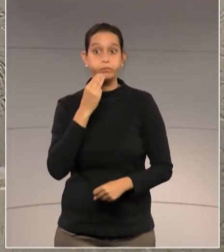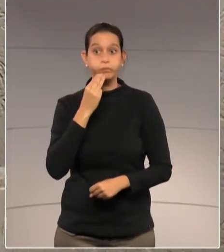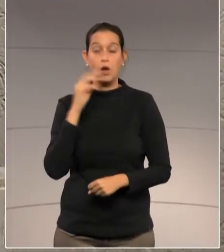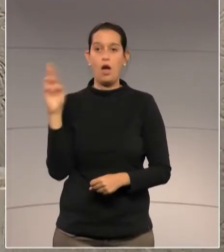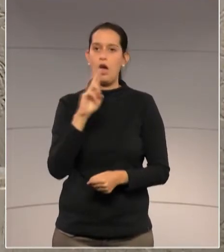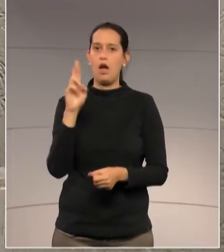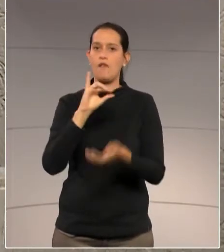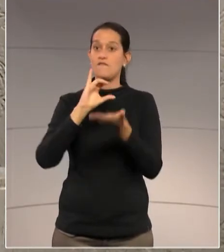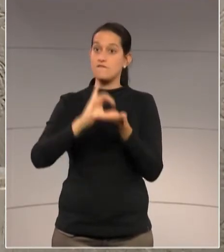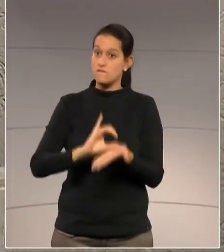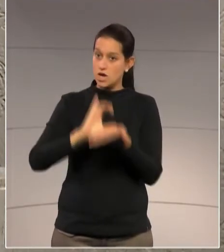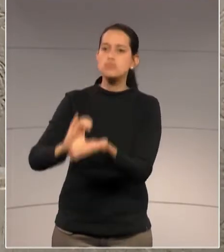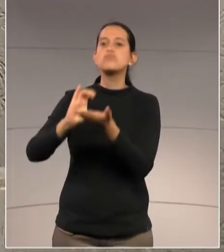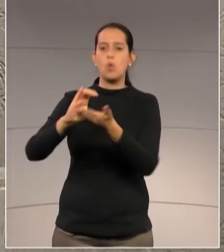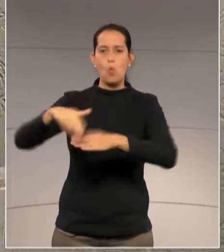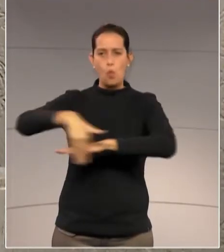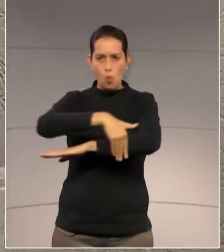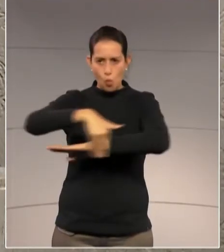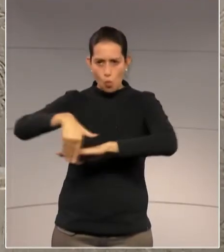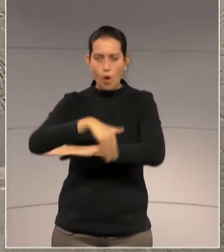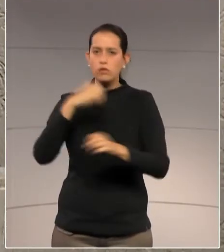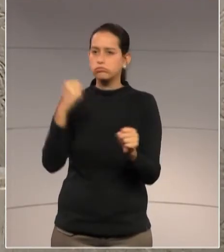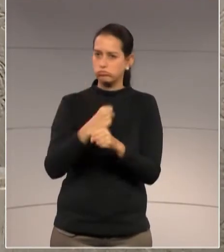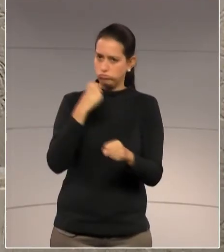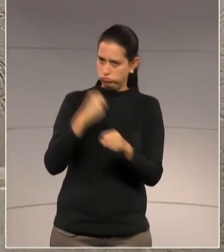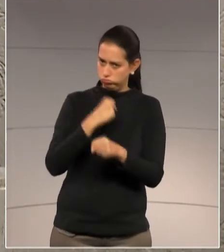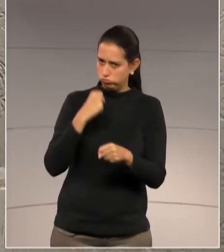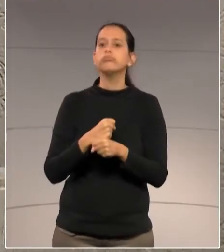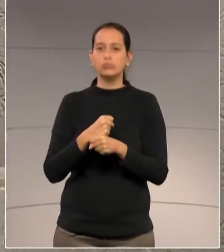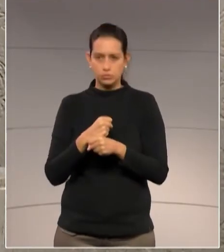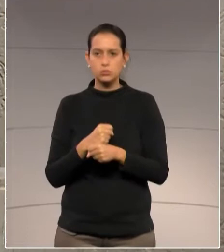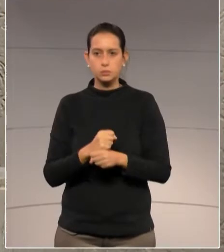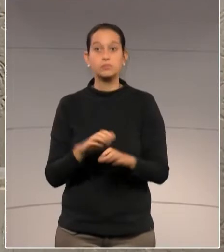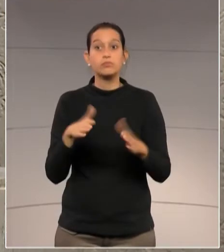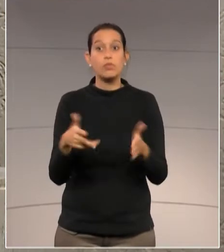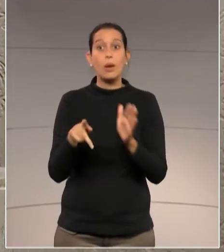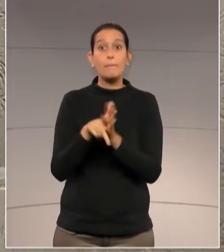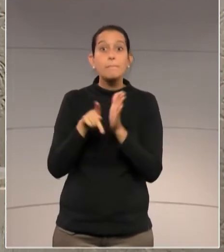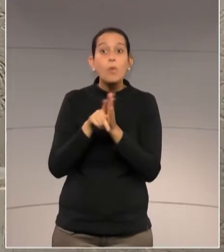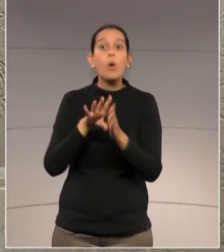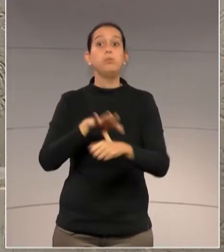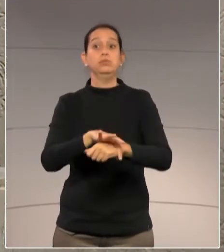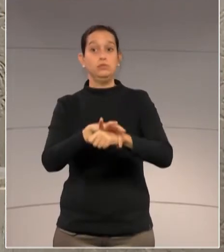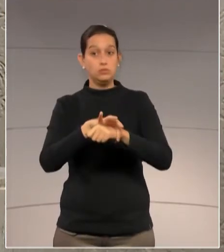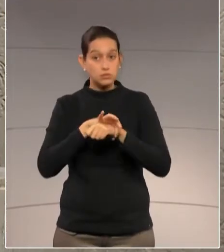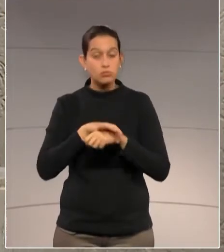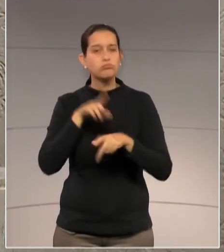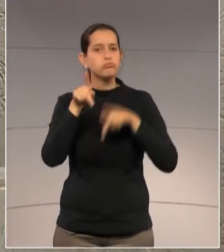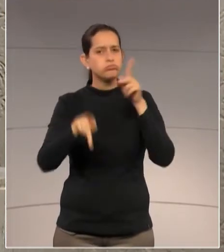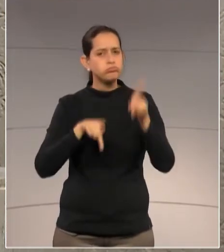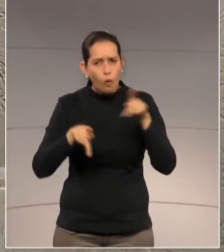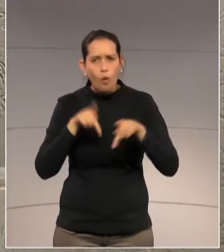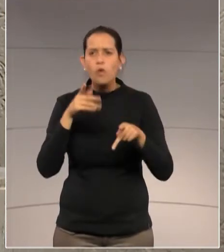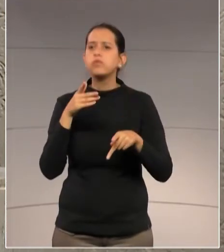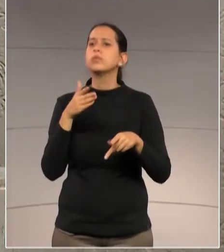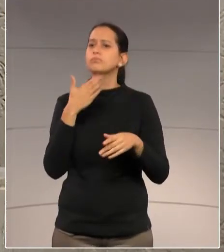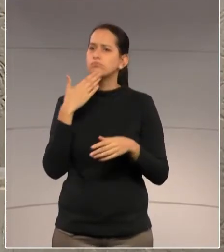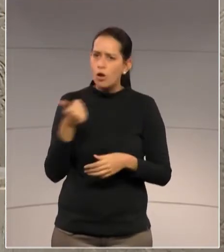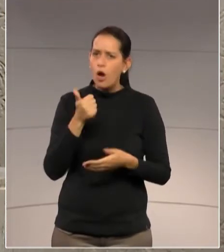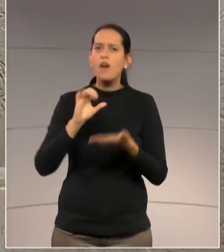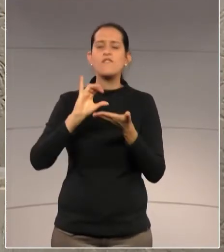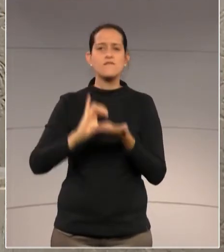milhões, presidente Traiano, serão investidos somente na área de segurança pública, melhorando a segurança das famílias paranenses,